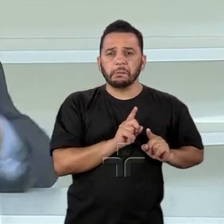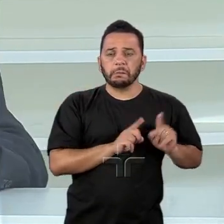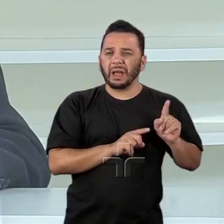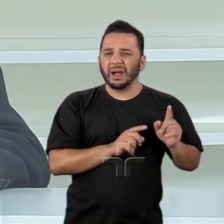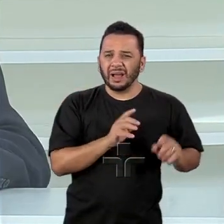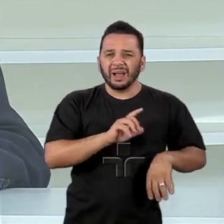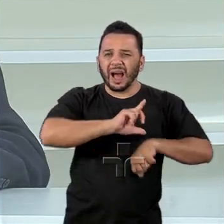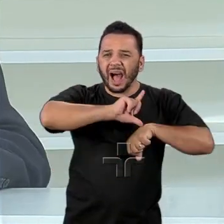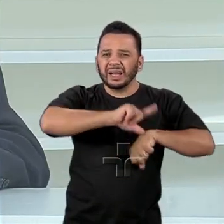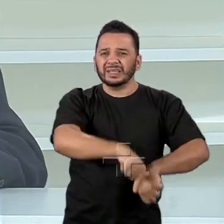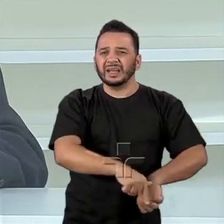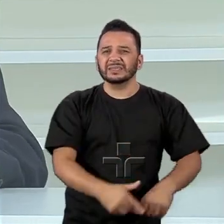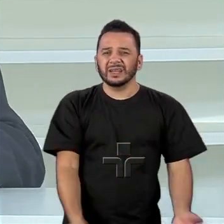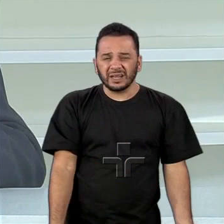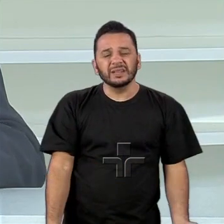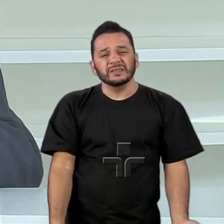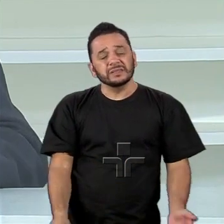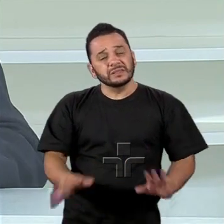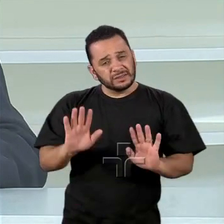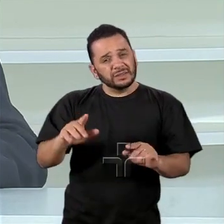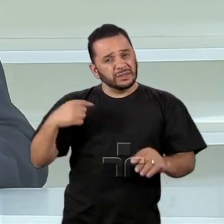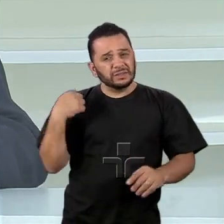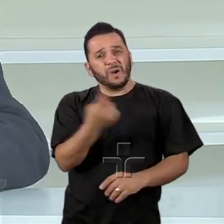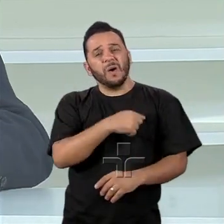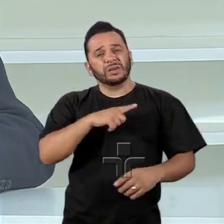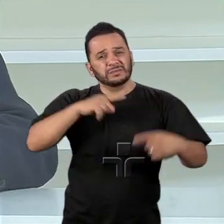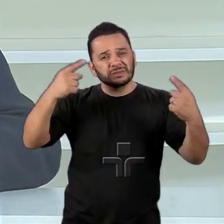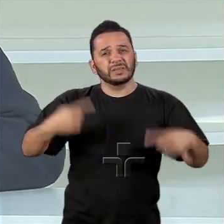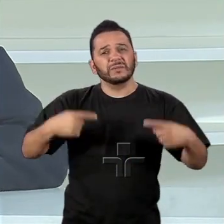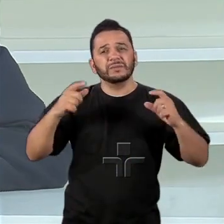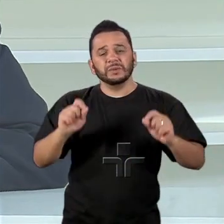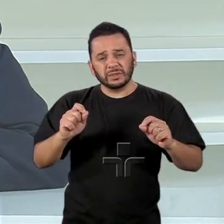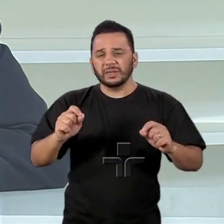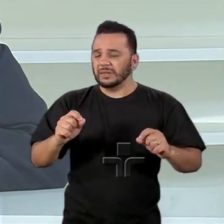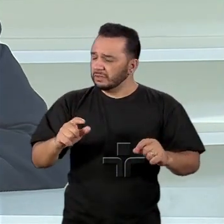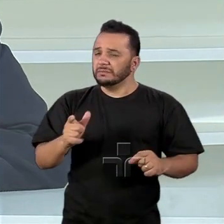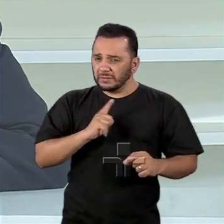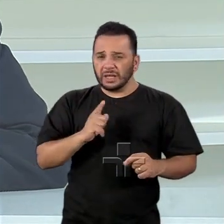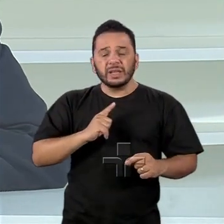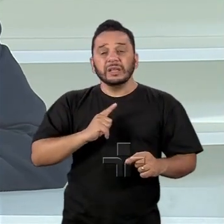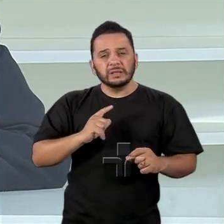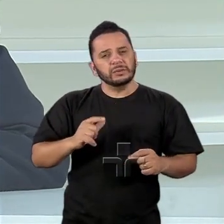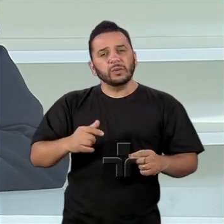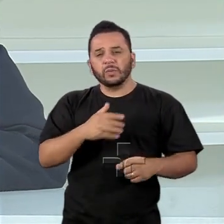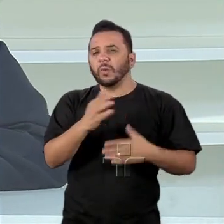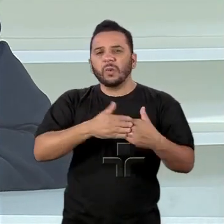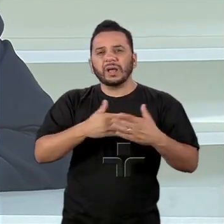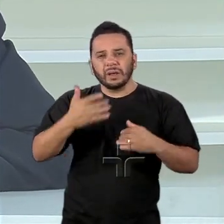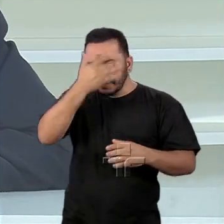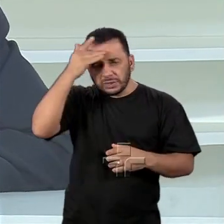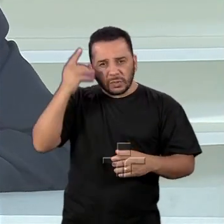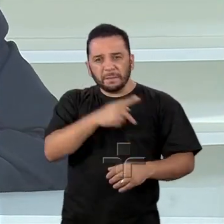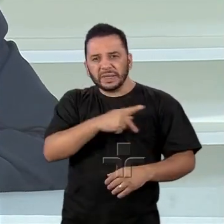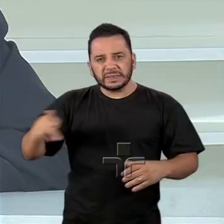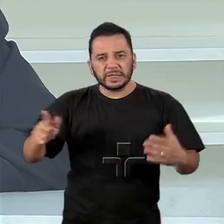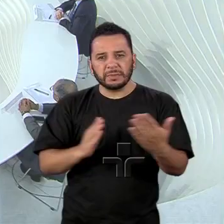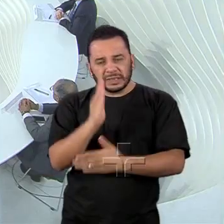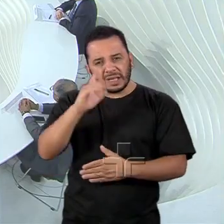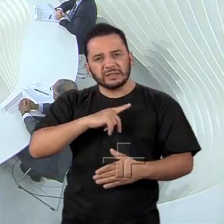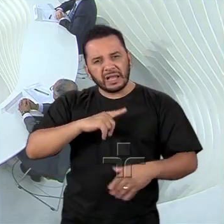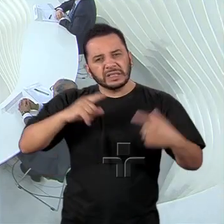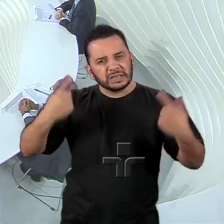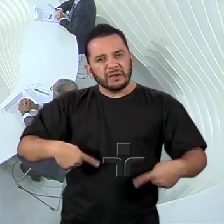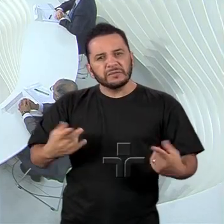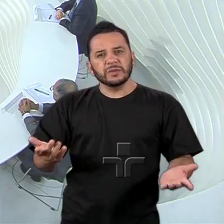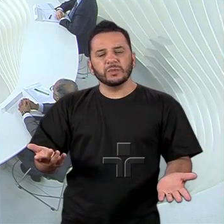nos projetos específicos, o grande desafio de qualquer governo que vem aí pela frente. Embaixador, posso falar? Queria só te interromper um pouquinho.